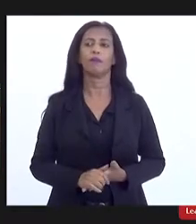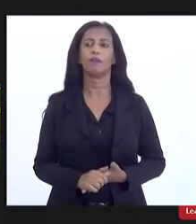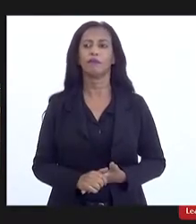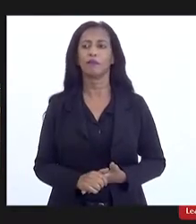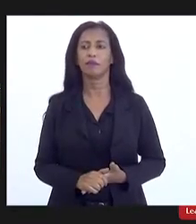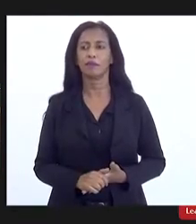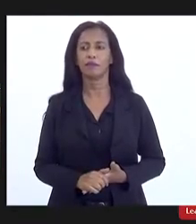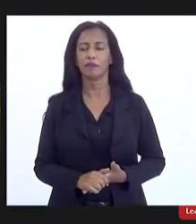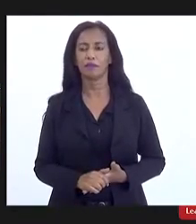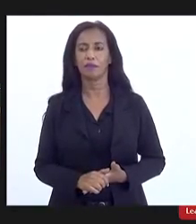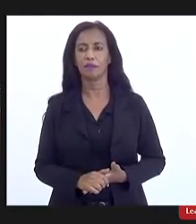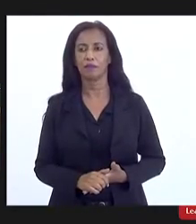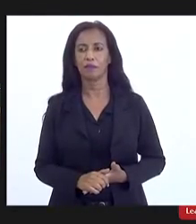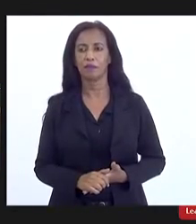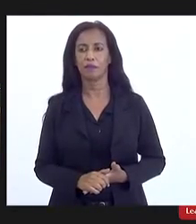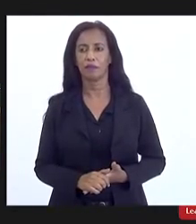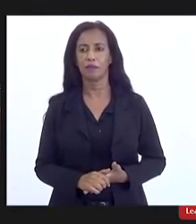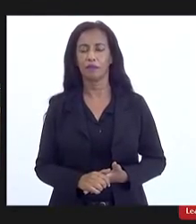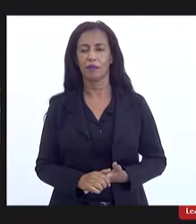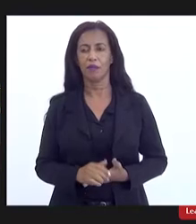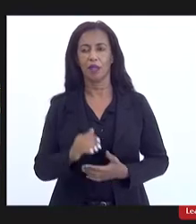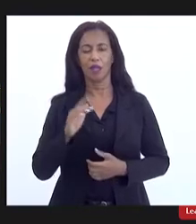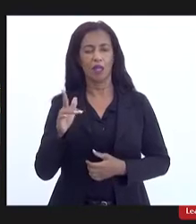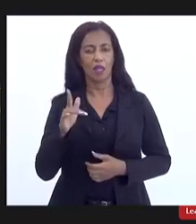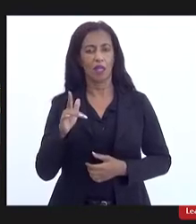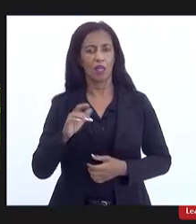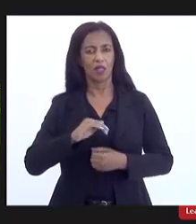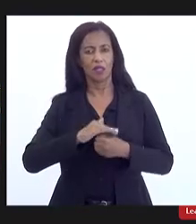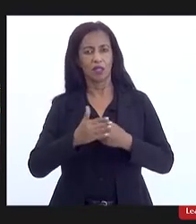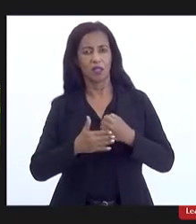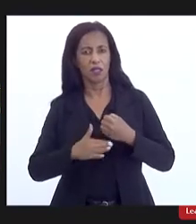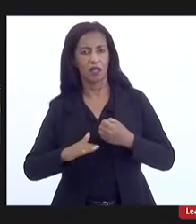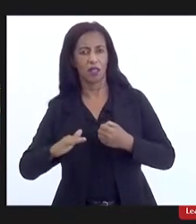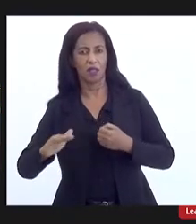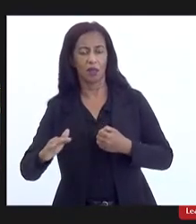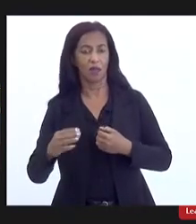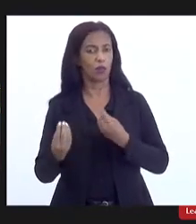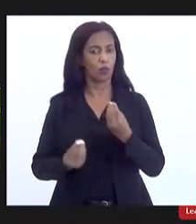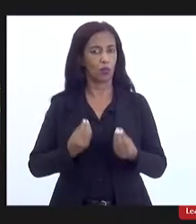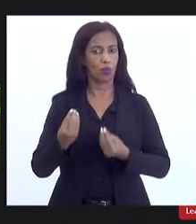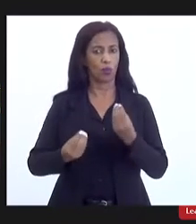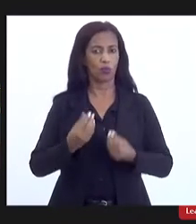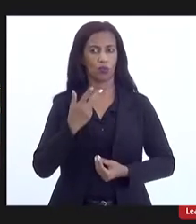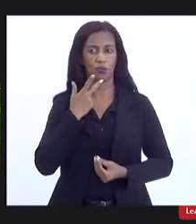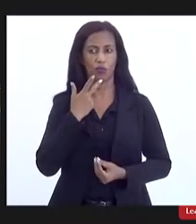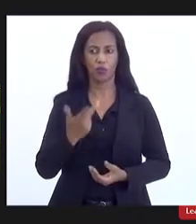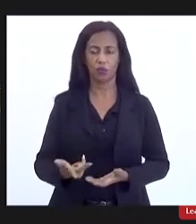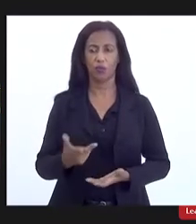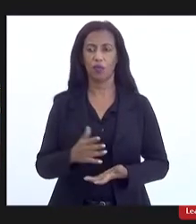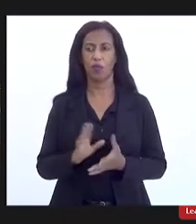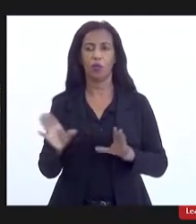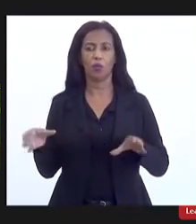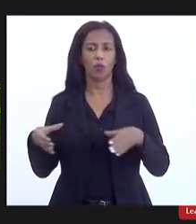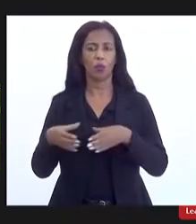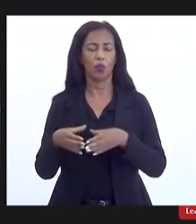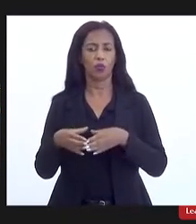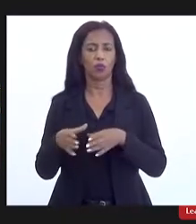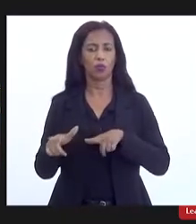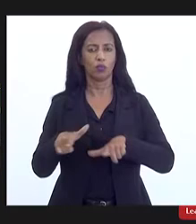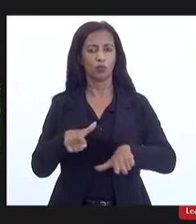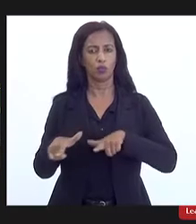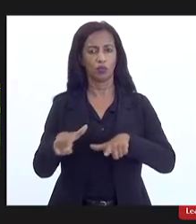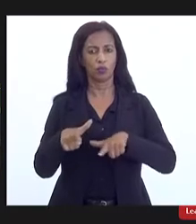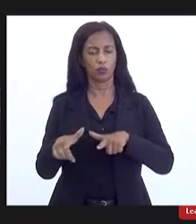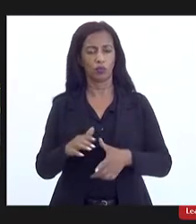Até porque saneamento básico, como já foi falado aqui, é um conjunto de serviço